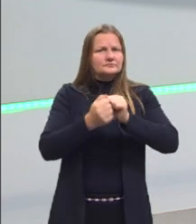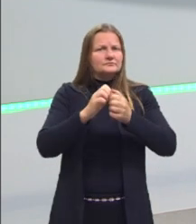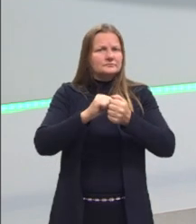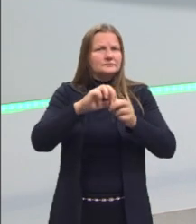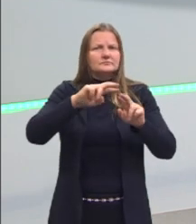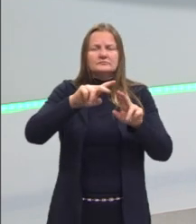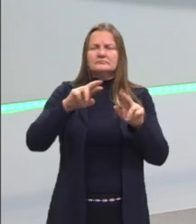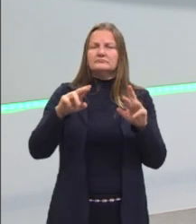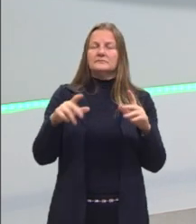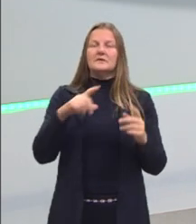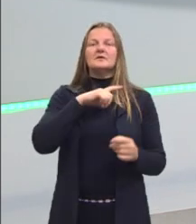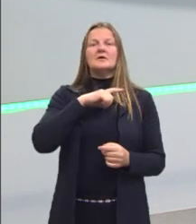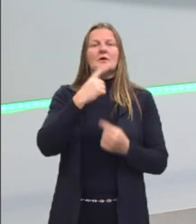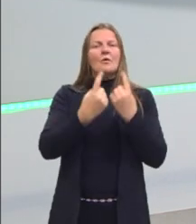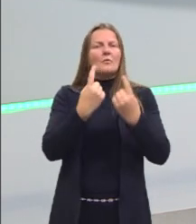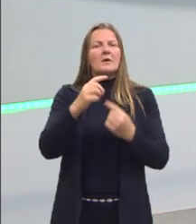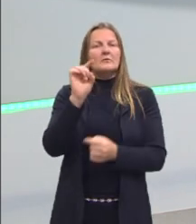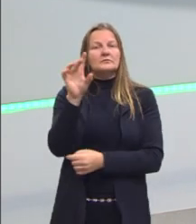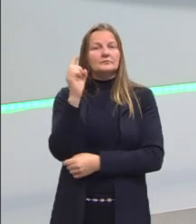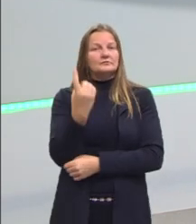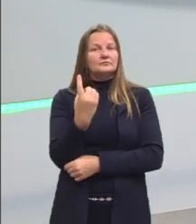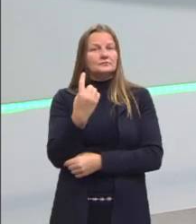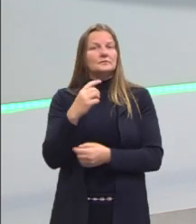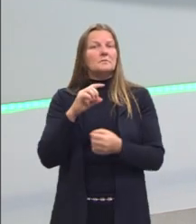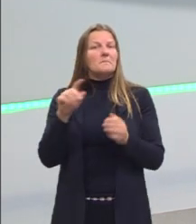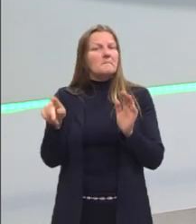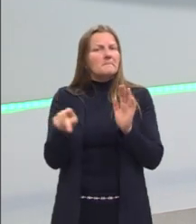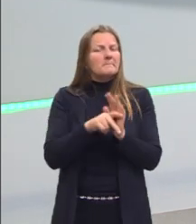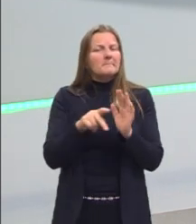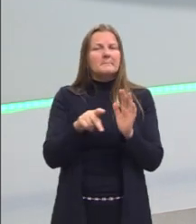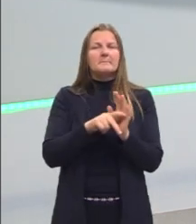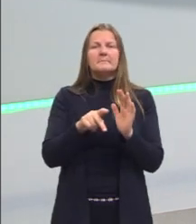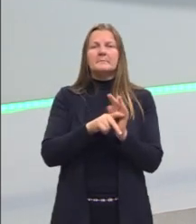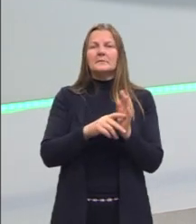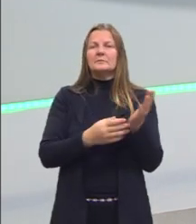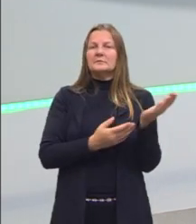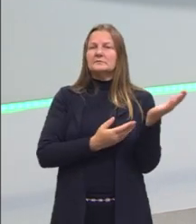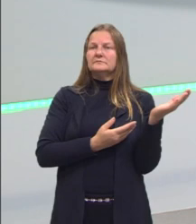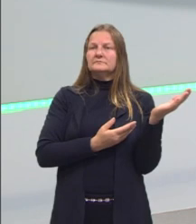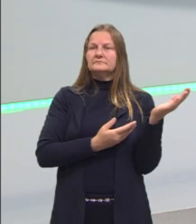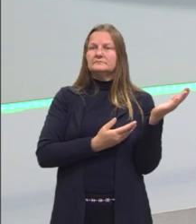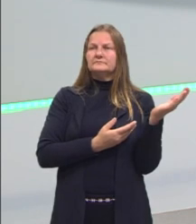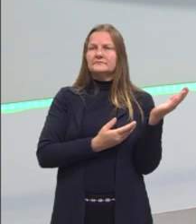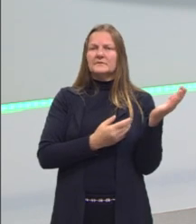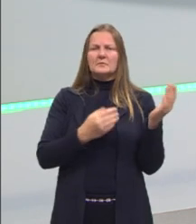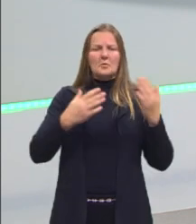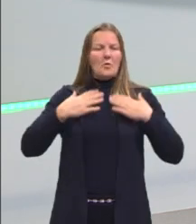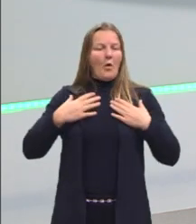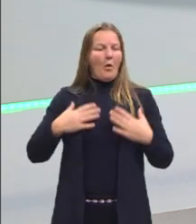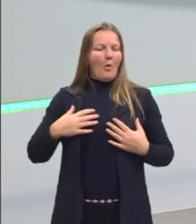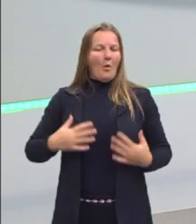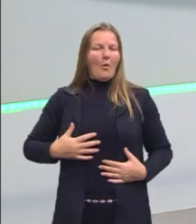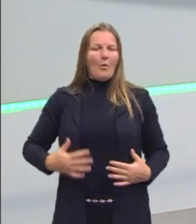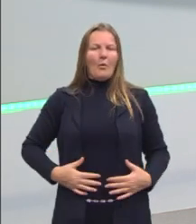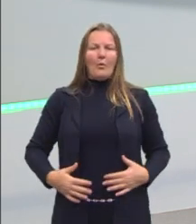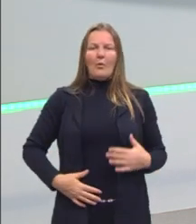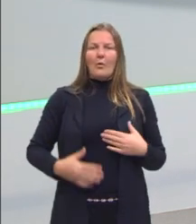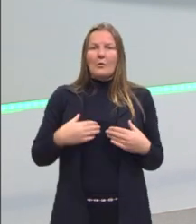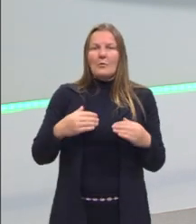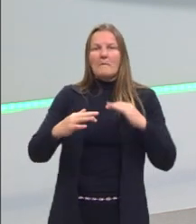Inclusive, tinha uma específica ali que falava sobre linguagem corporal, sobre